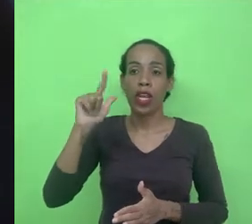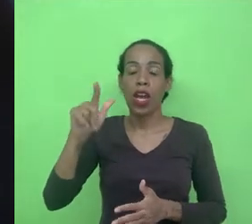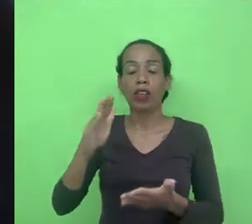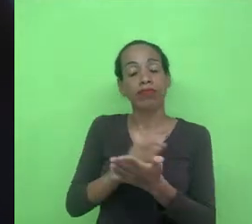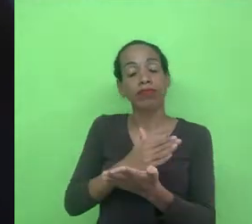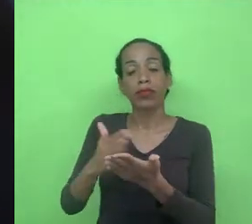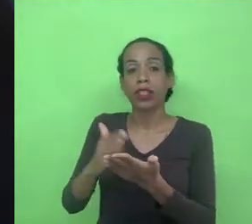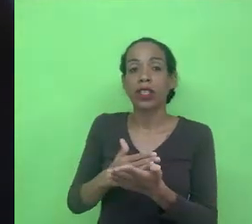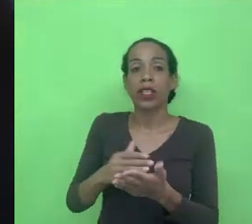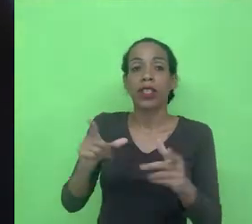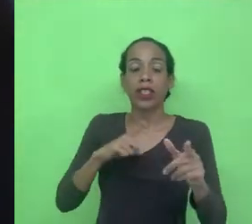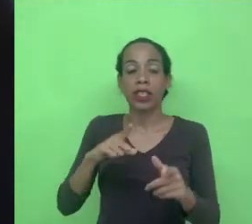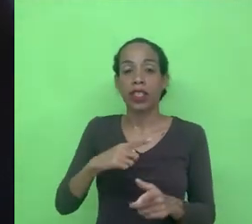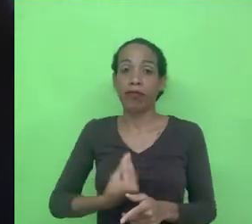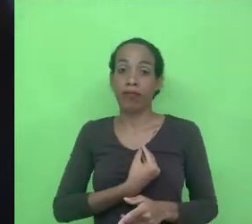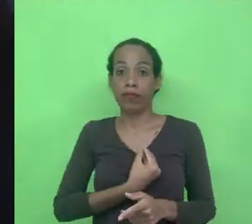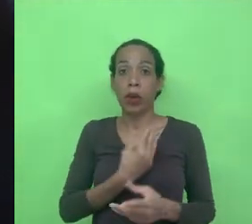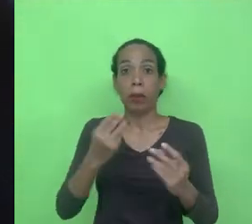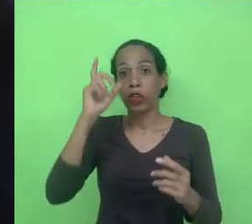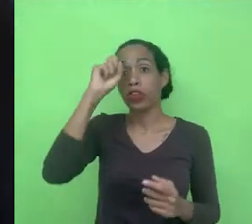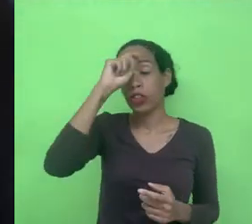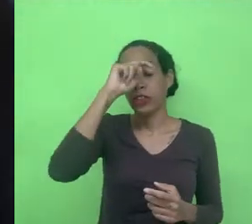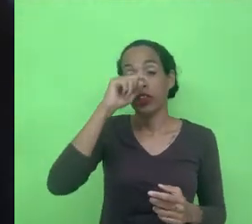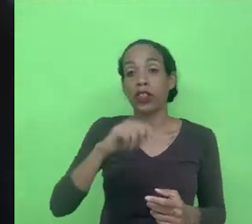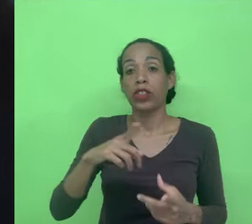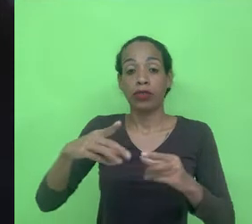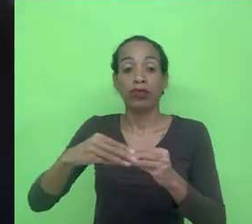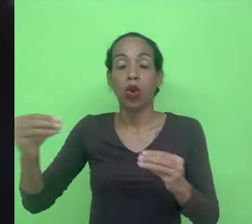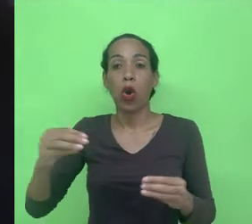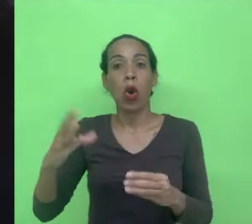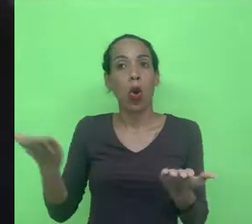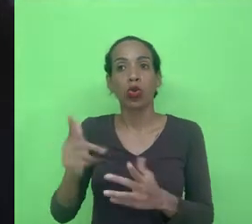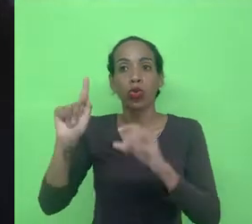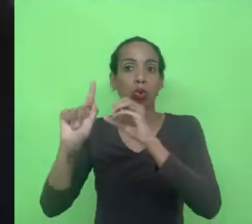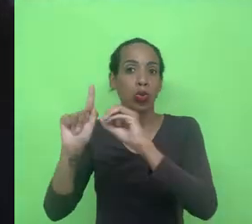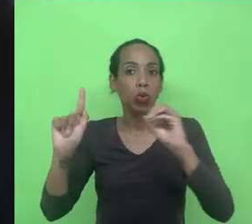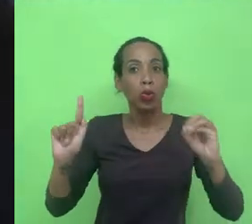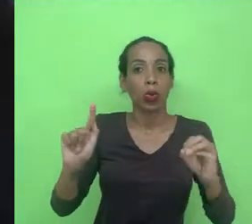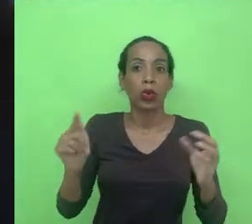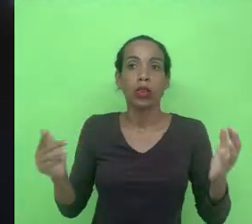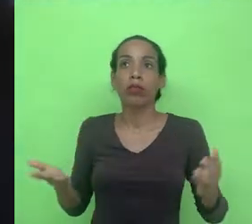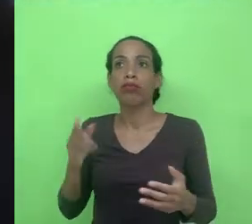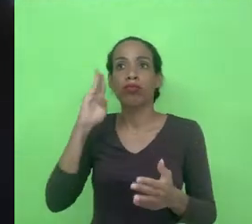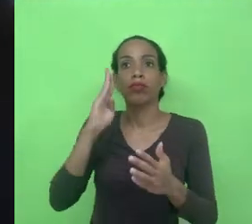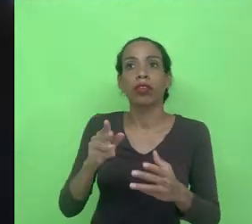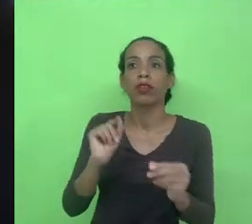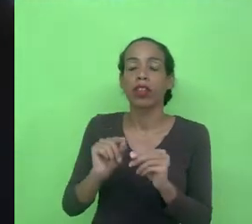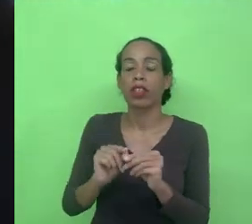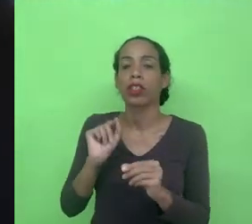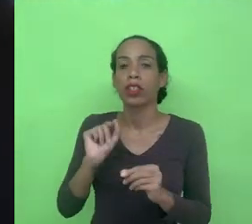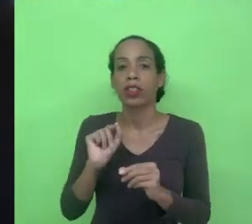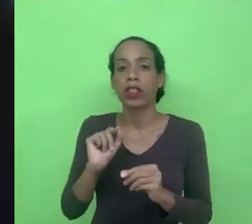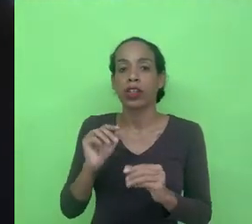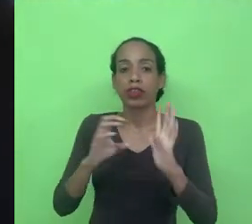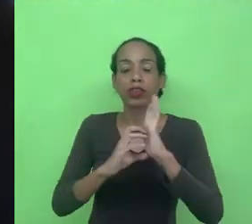infraestruturais que é muito difícil escapar delas o Google hoje por exemplo ele determinou o padrão dos dados